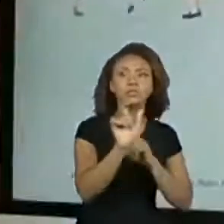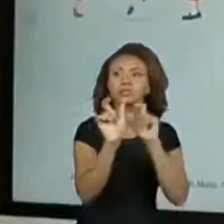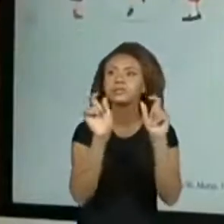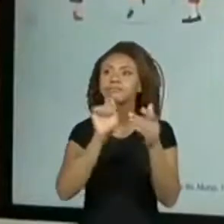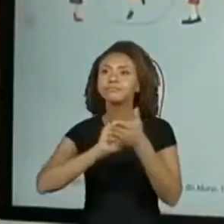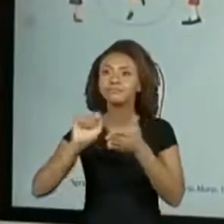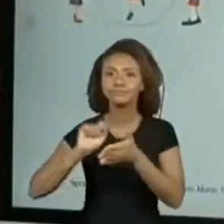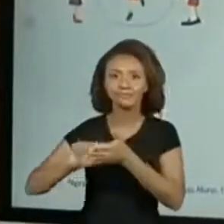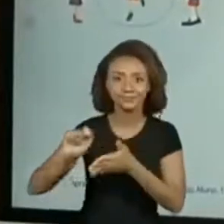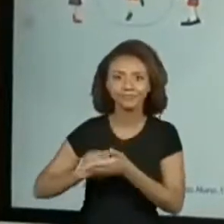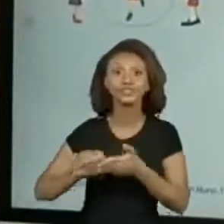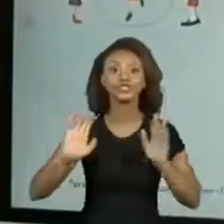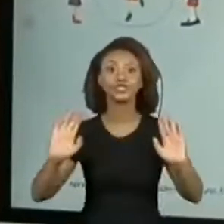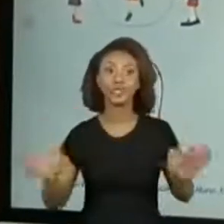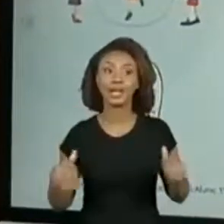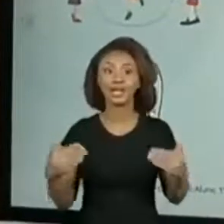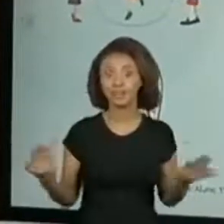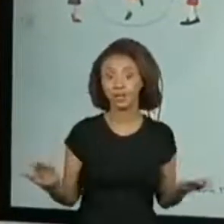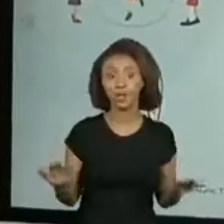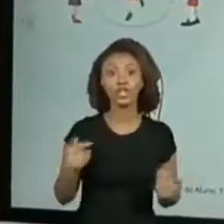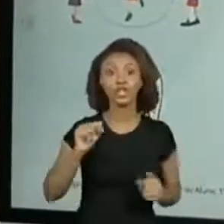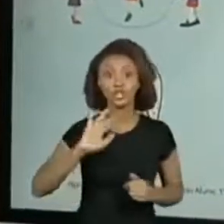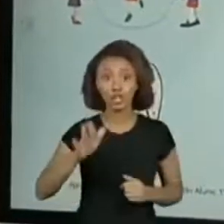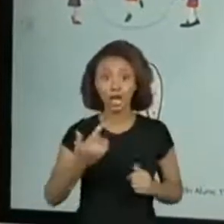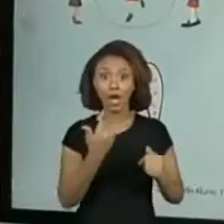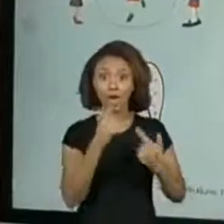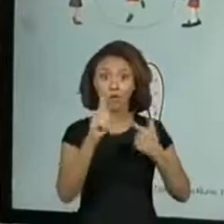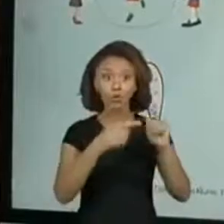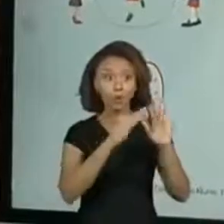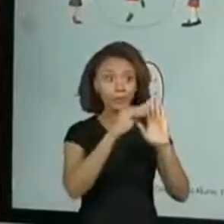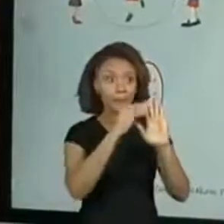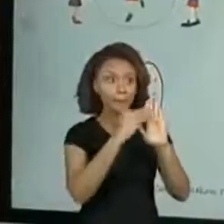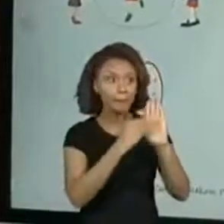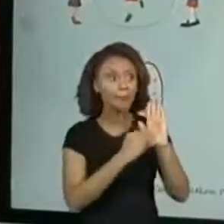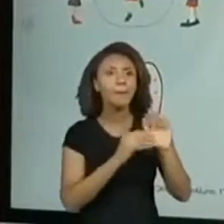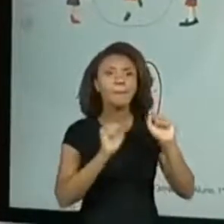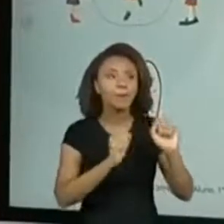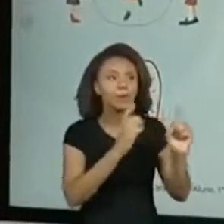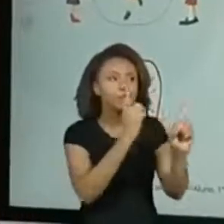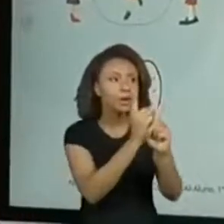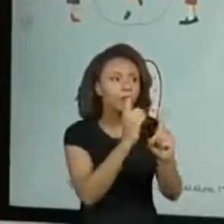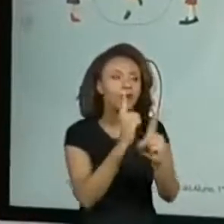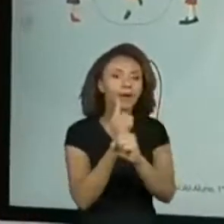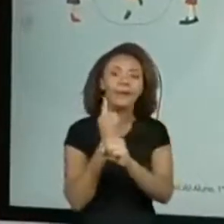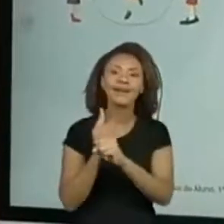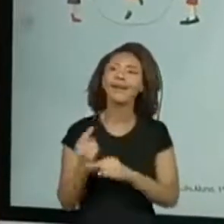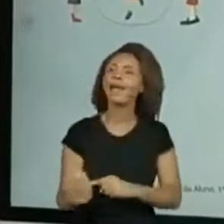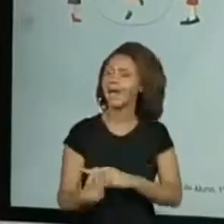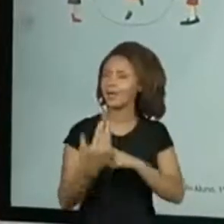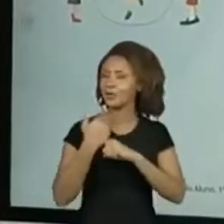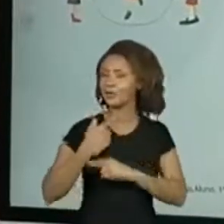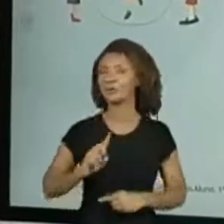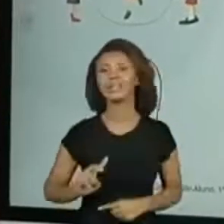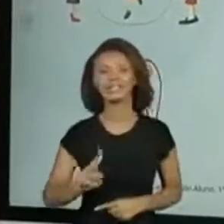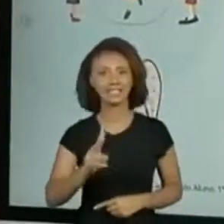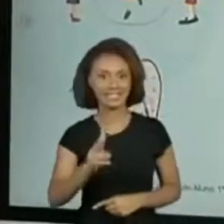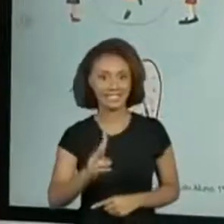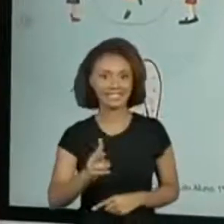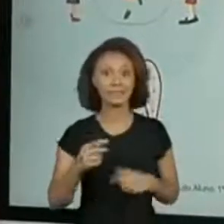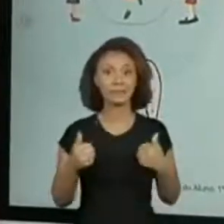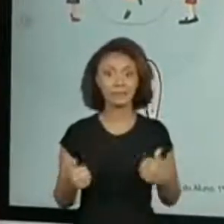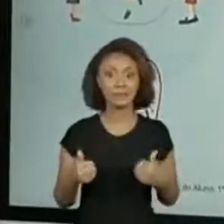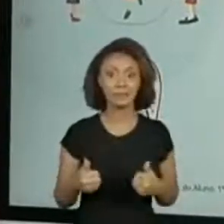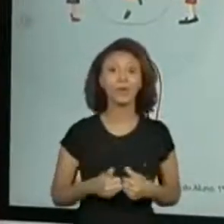escritas, né? Então, se você tem outras listas, vocês podem ir olhando e ajudando a gente sempre com boas pistas aqui.